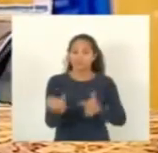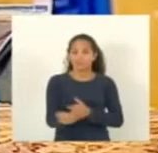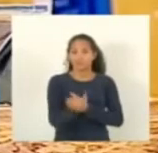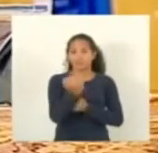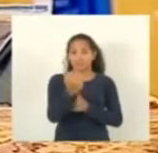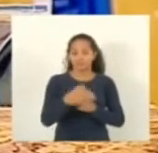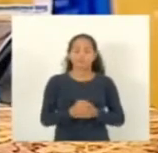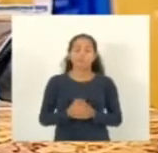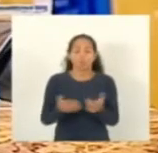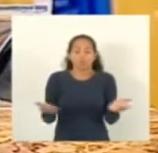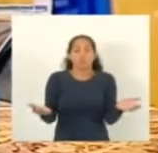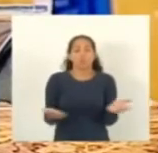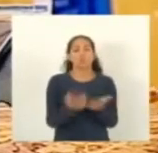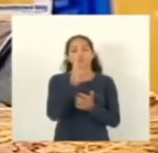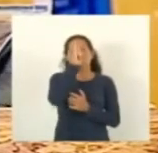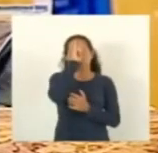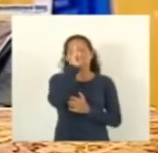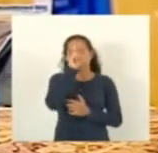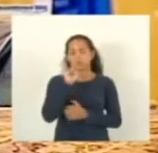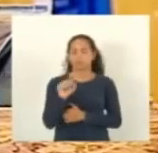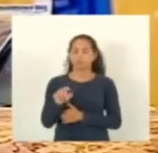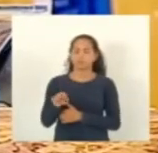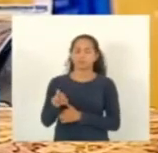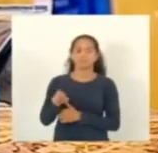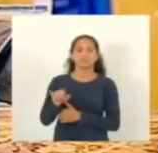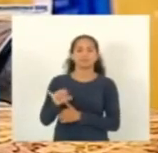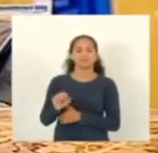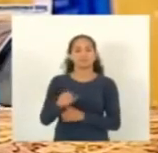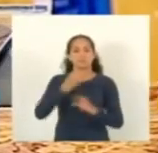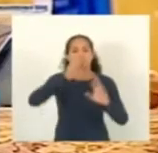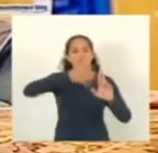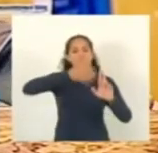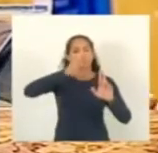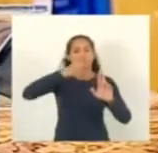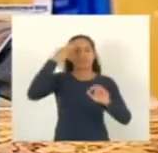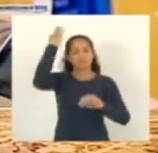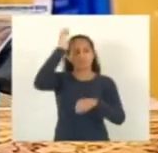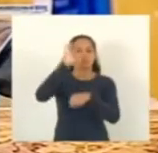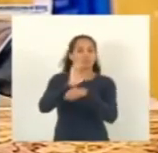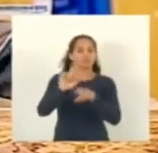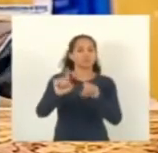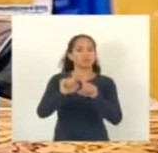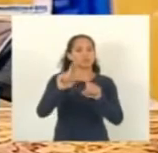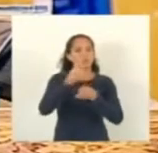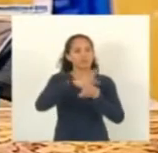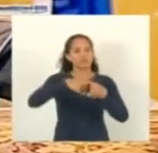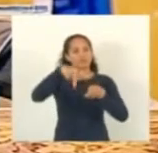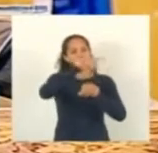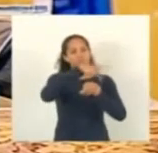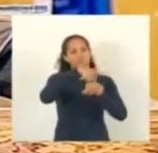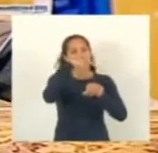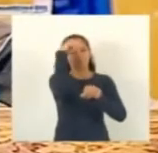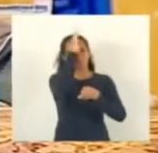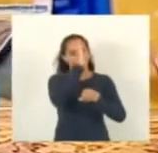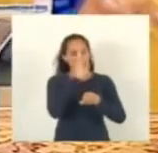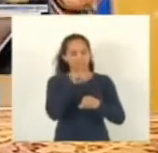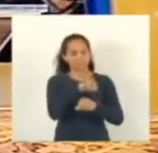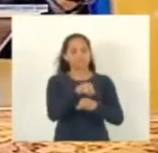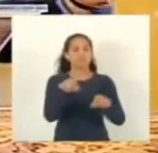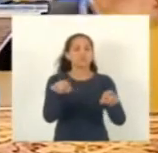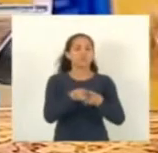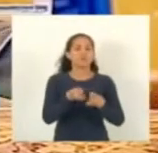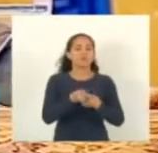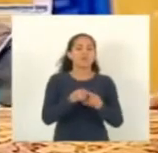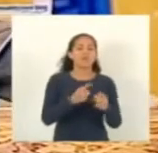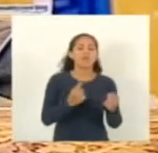O Hospital Santa Rita, hoje, é uma referência no Estado, é uma referência nacional em combate ao câncer. E a Dona